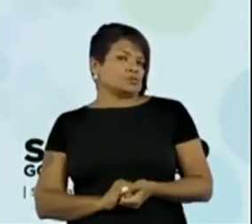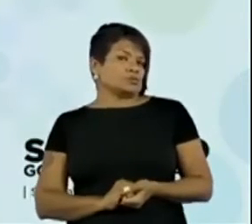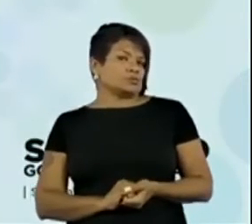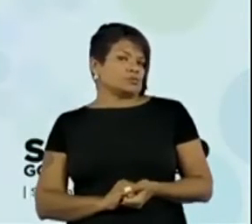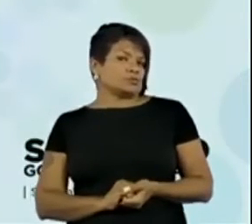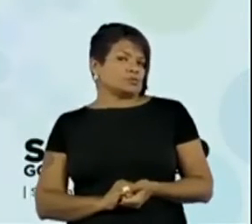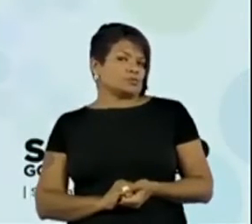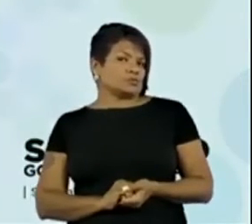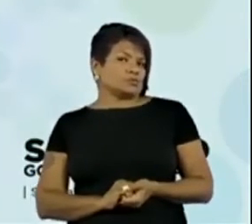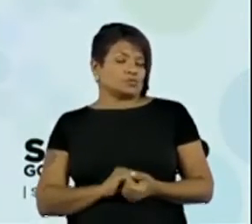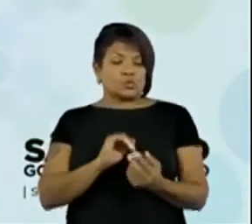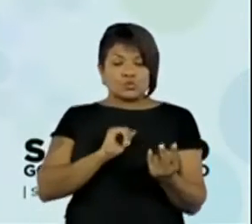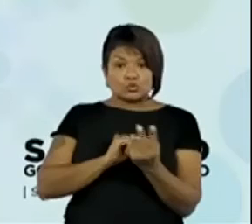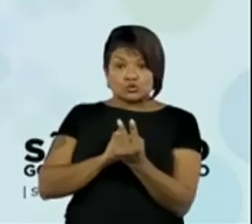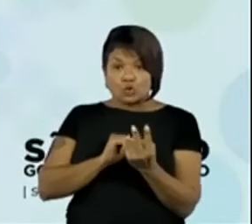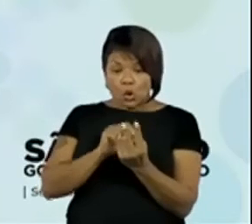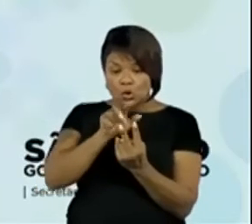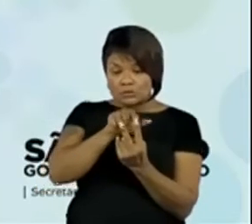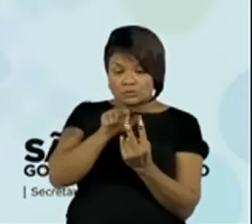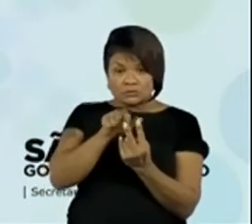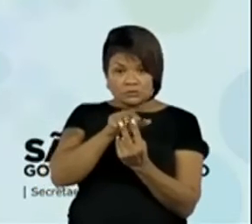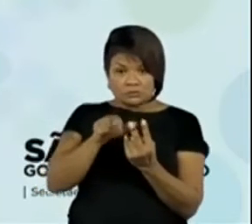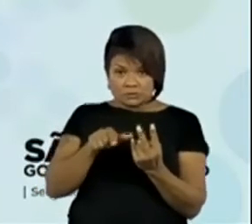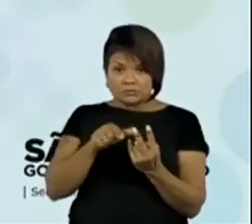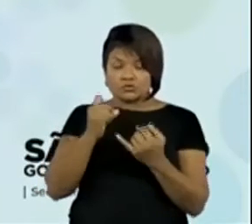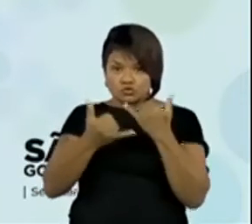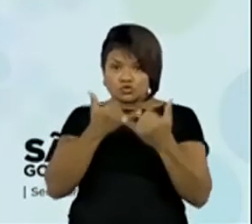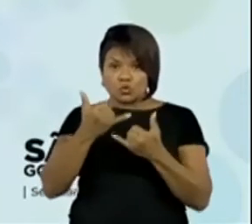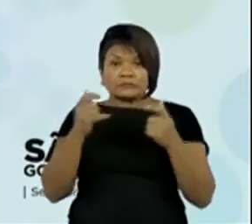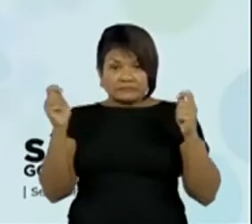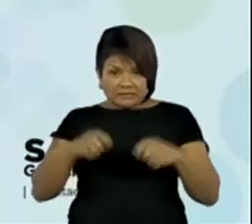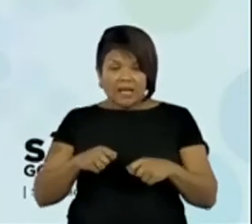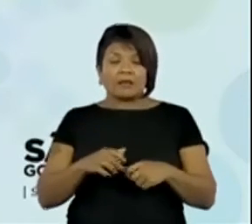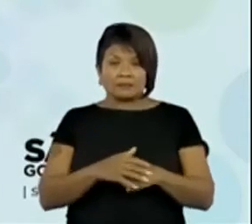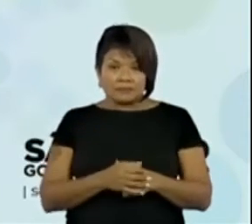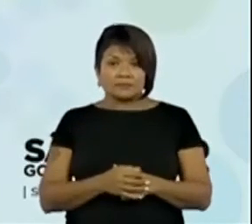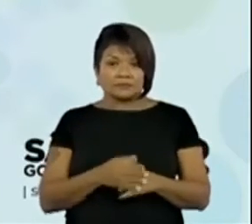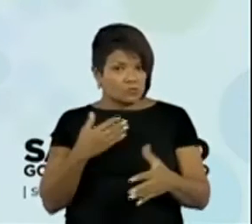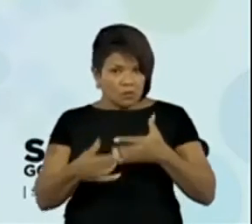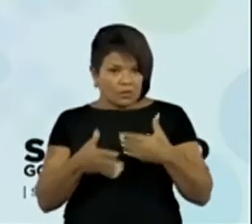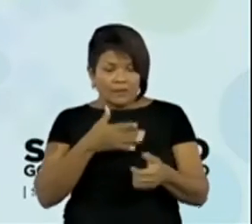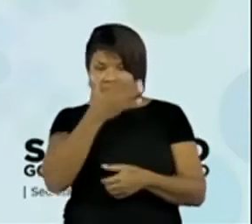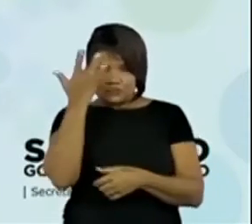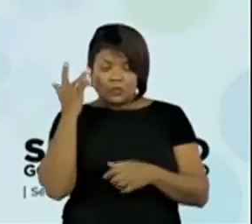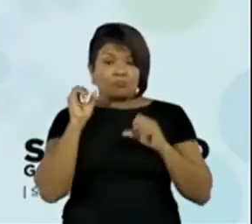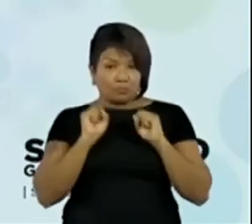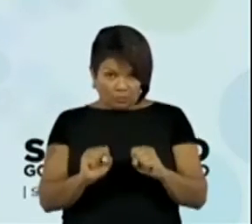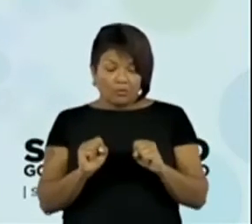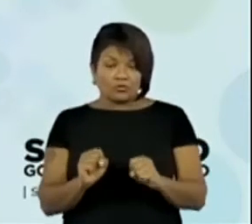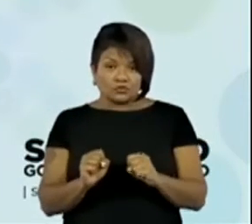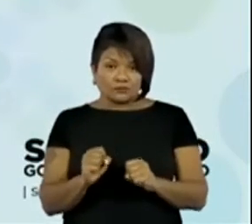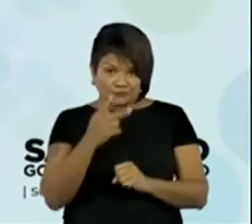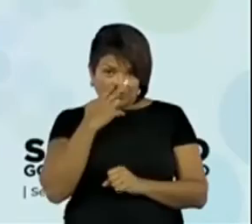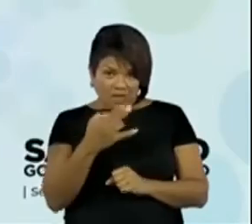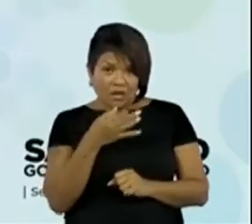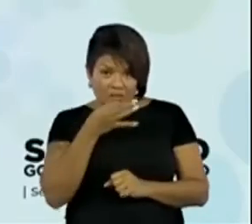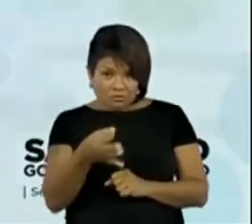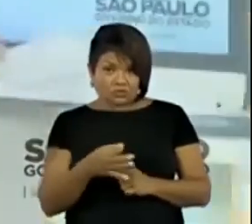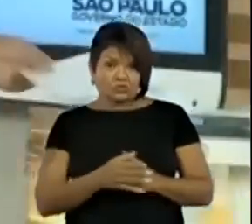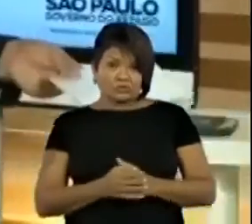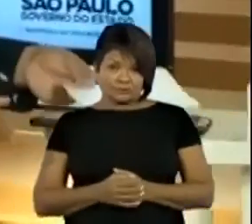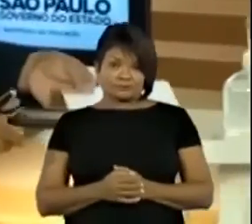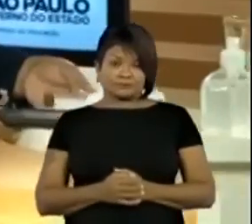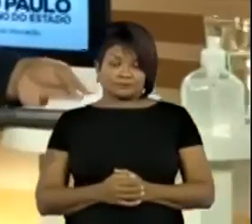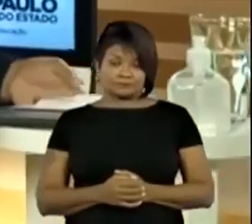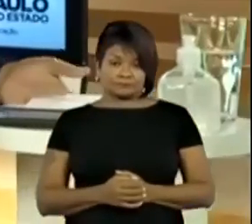Esse jogo dá para ser jogado com qualquer pessoa? Por qualquer pessoa? Você acha? Você me manda aqui no